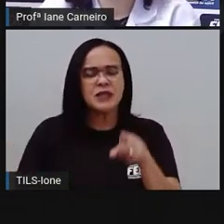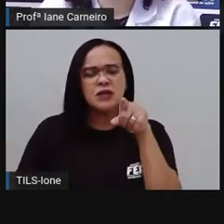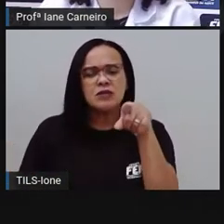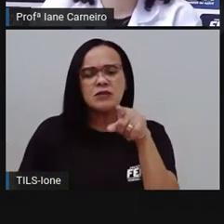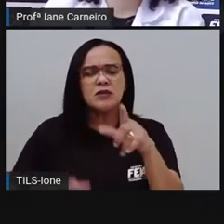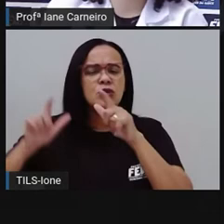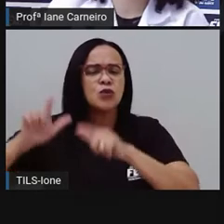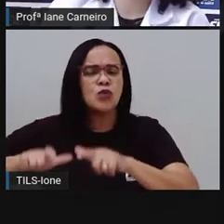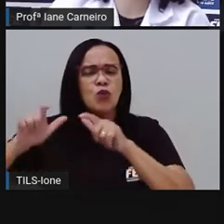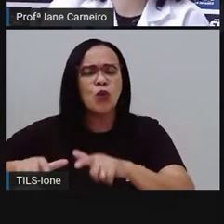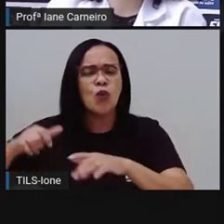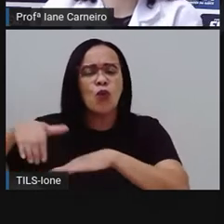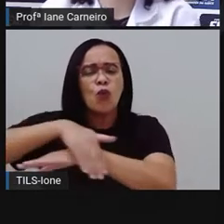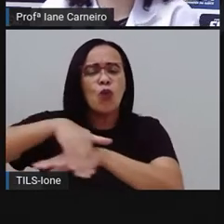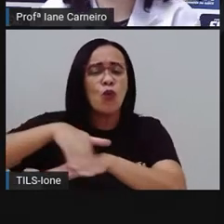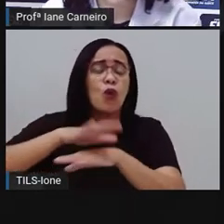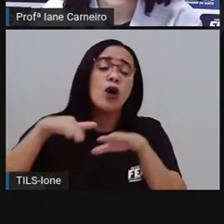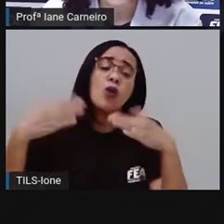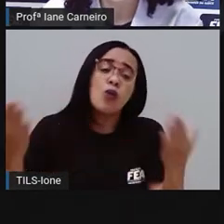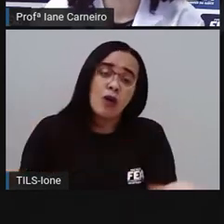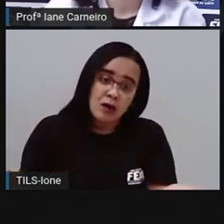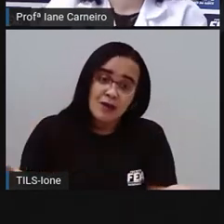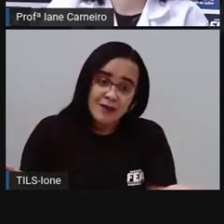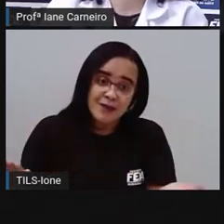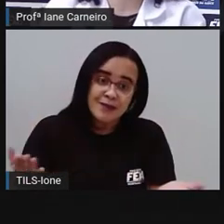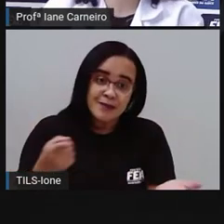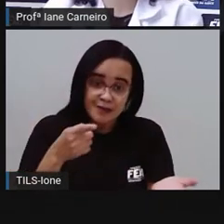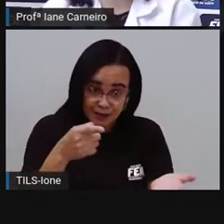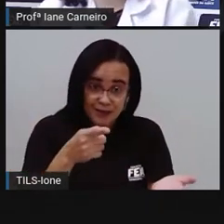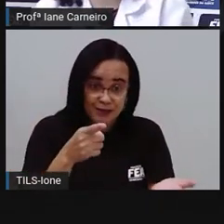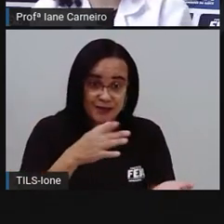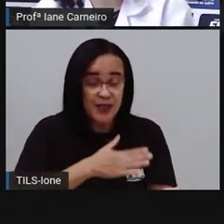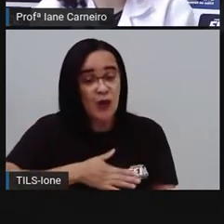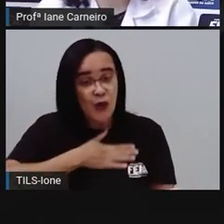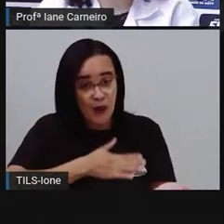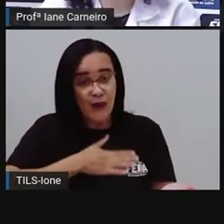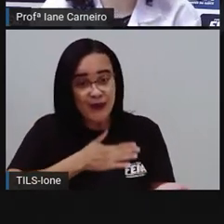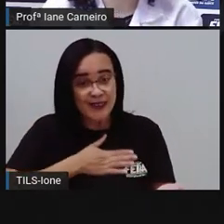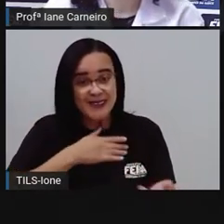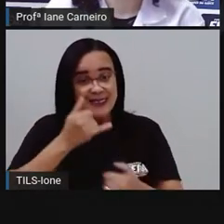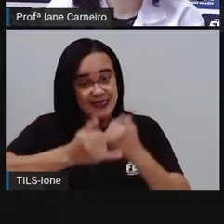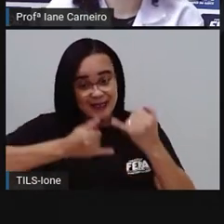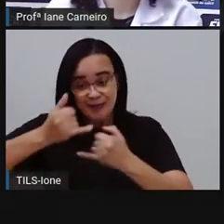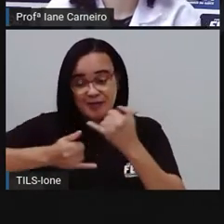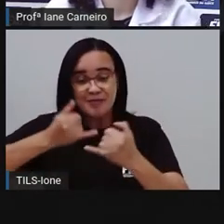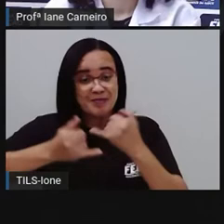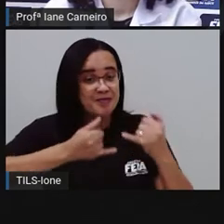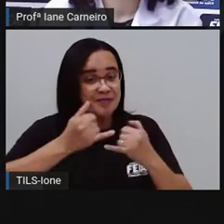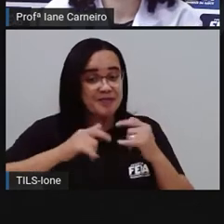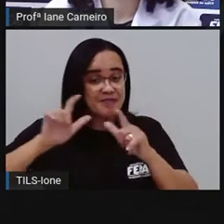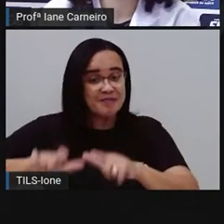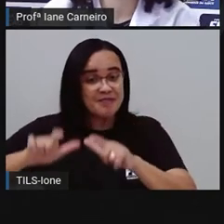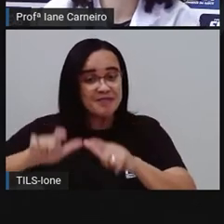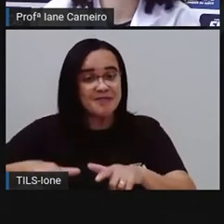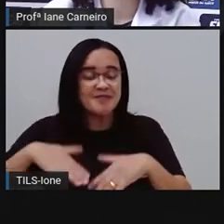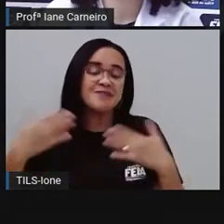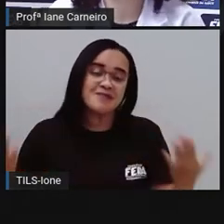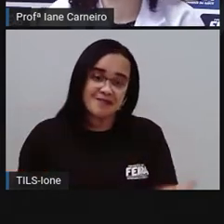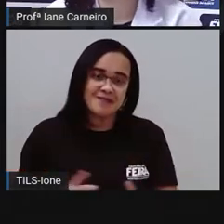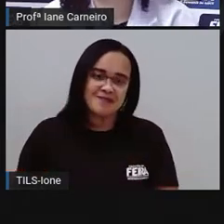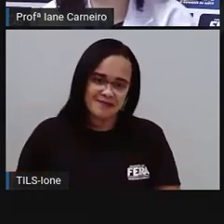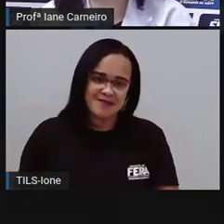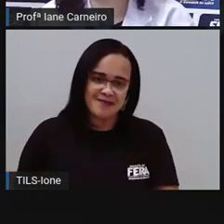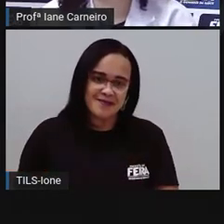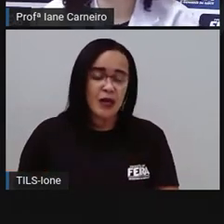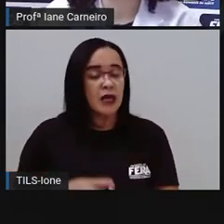gosta? Será que tem um lugarzinho aí para você brincar? De quem é que você brinca aí nesse espaço? E aí, pensando nisso,